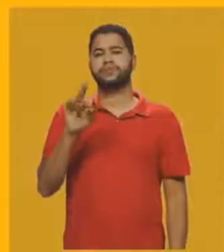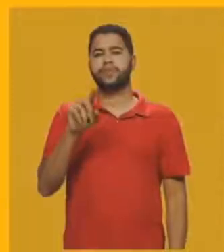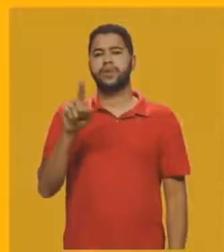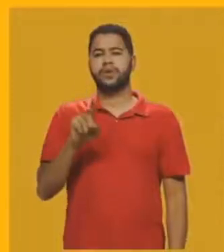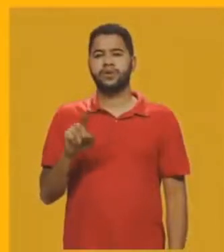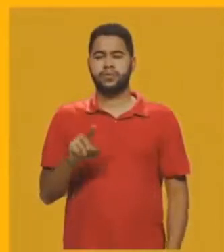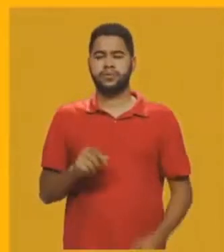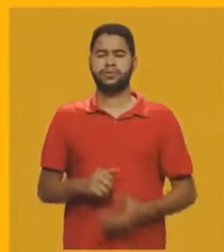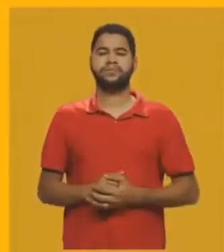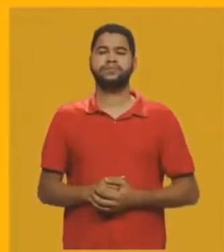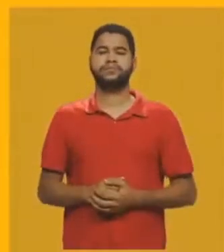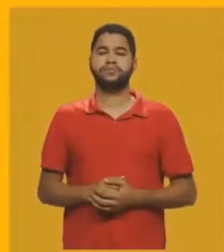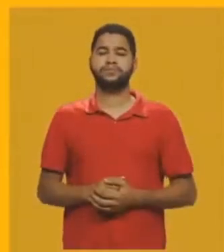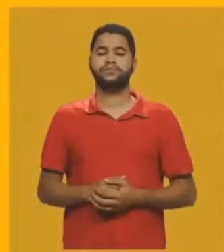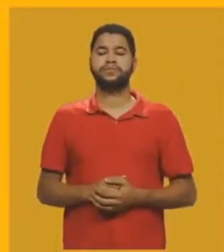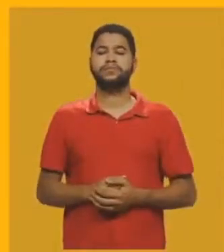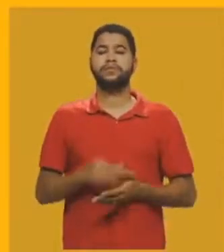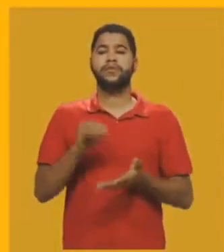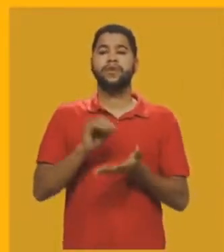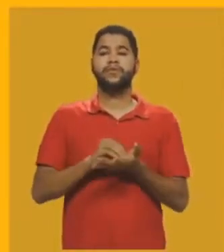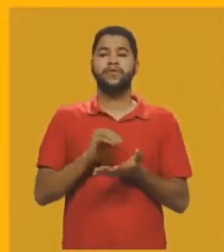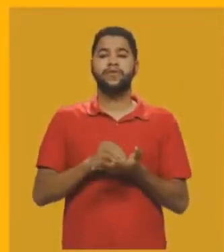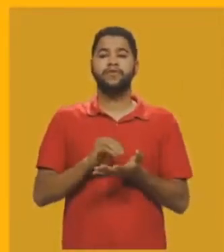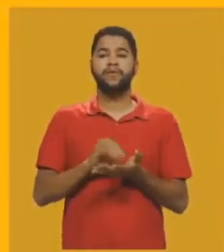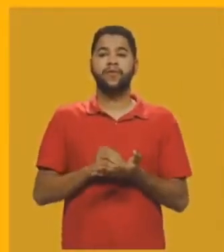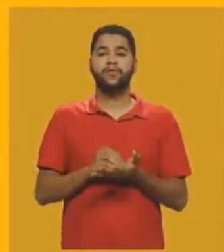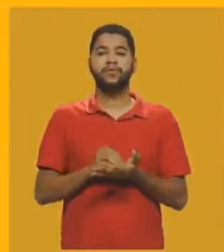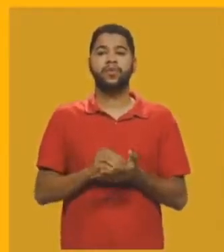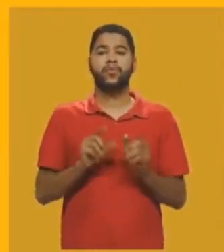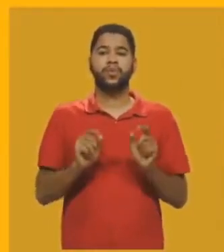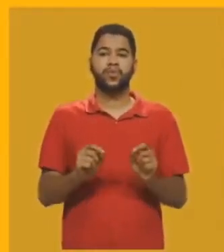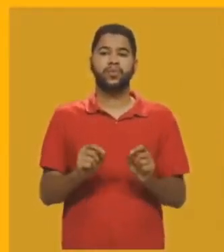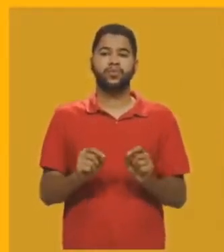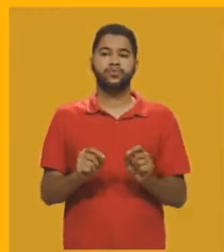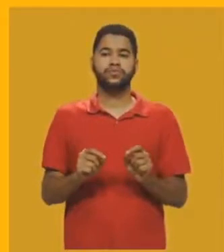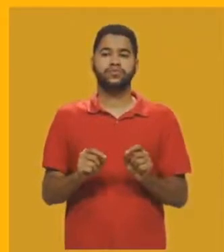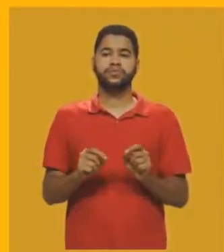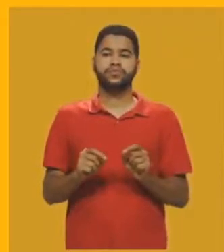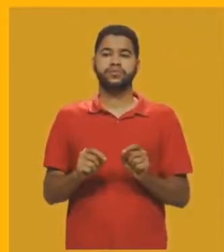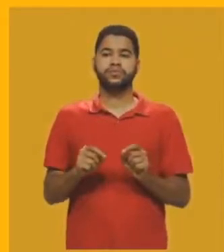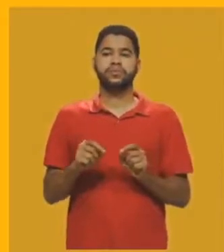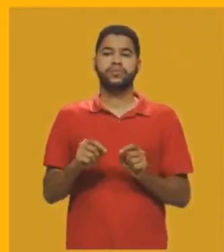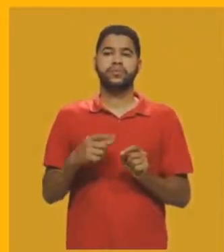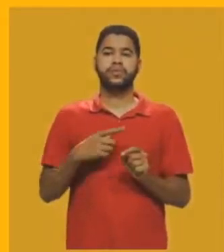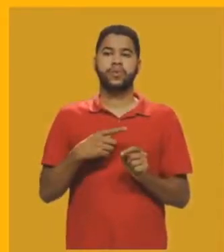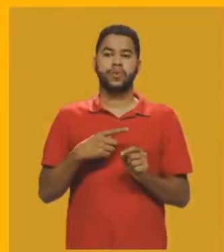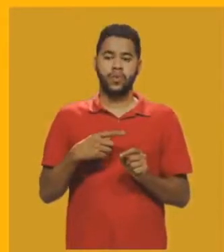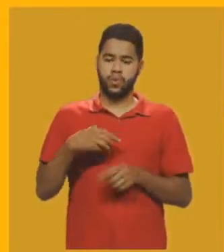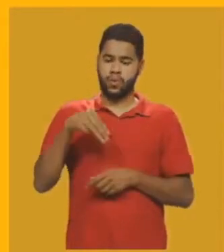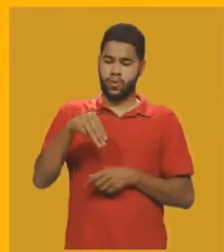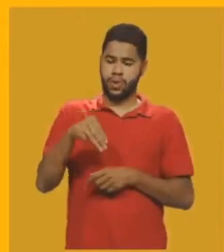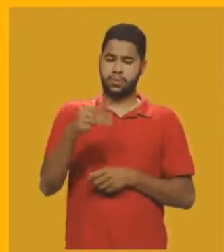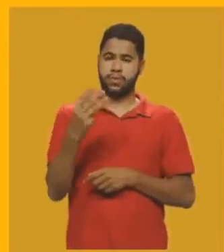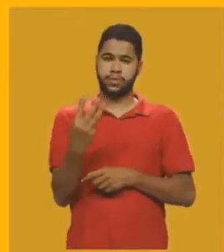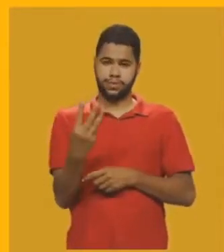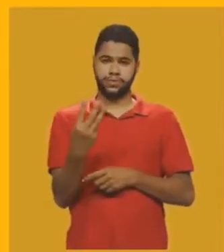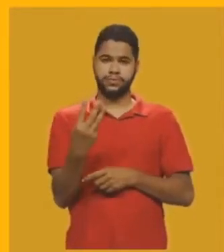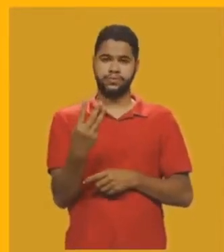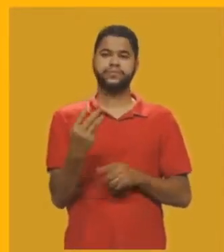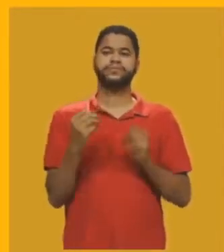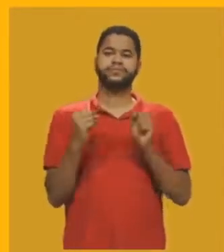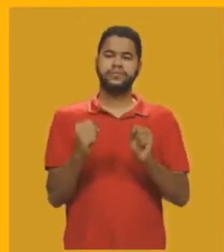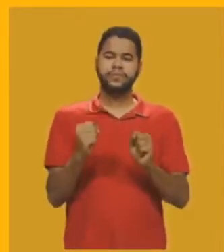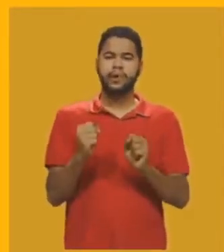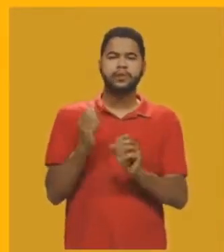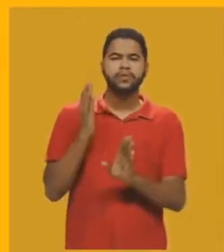triângulo. Então, faltou esse lado, que é o ponto médio, terceiro ponto médio, né? Eu posso